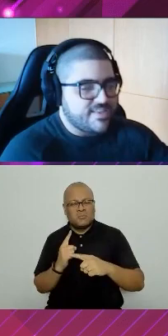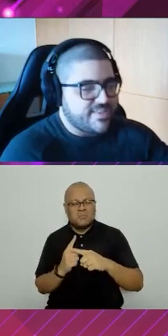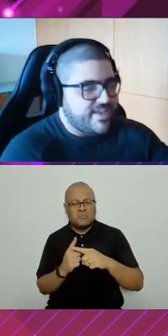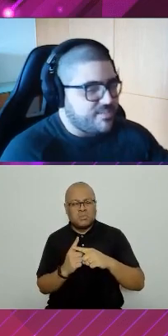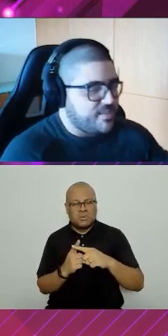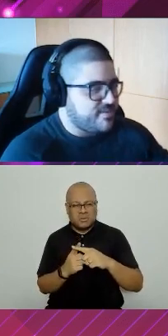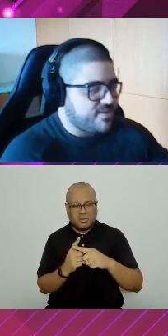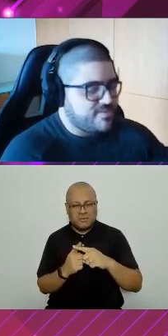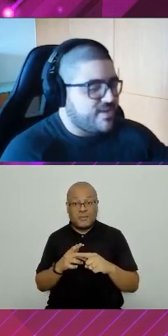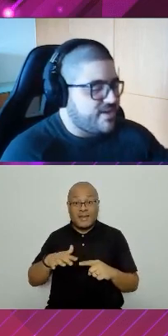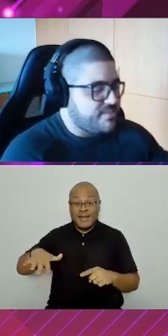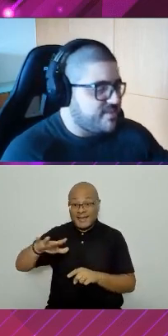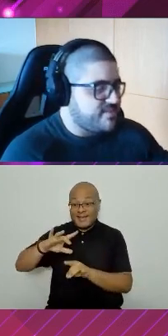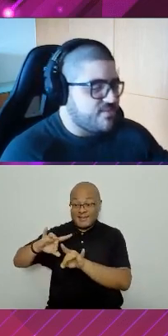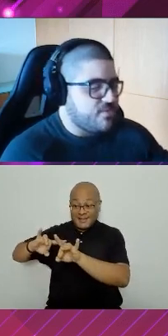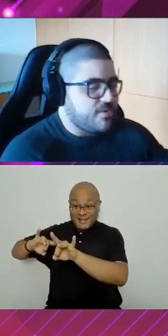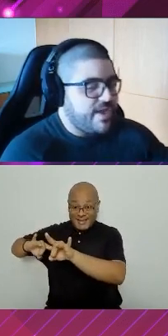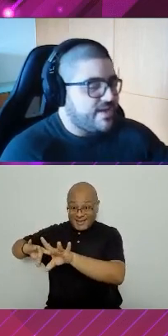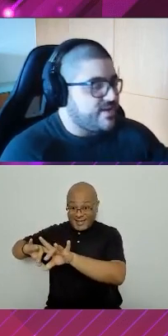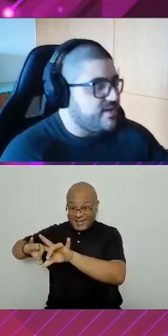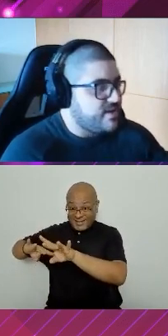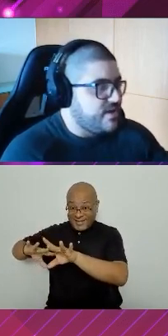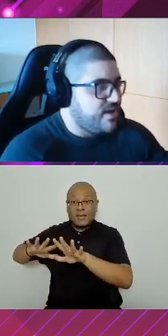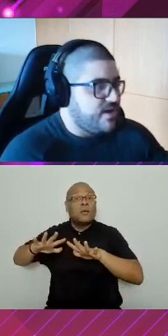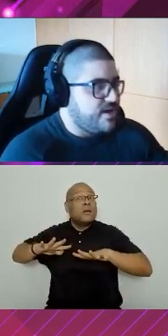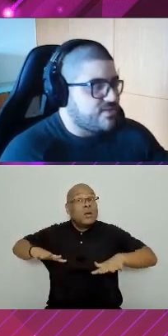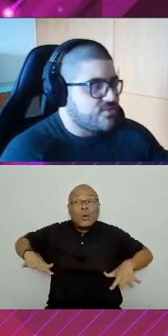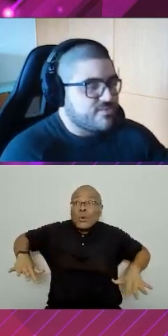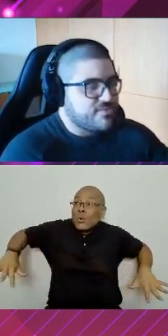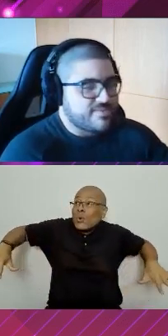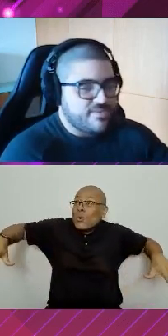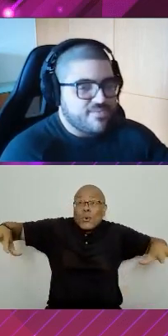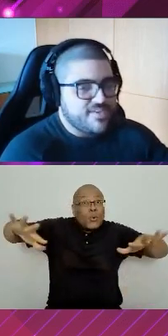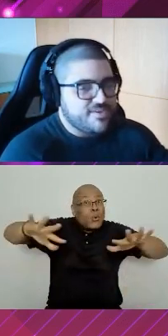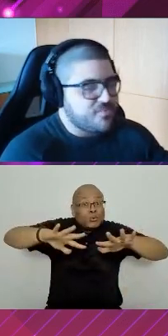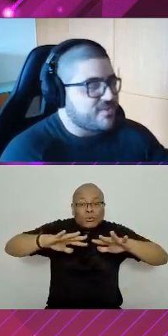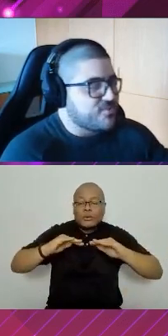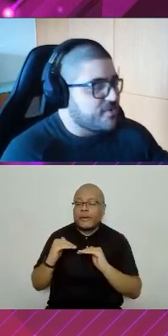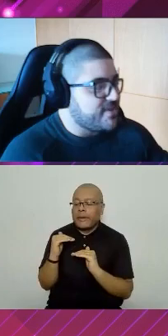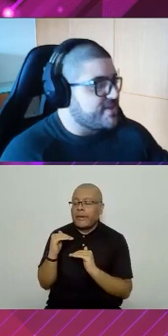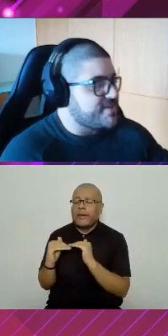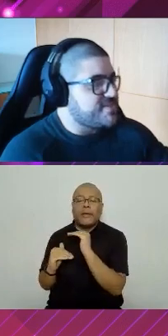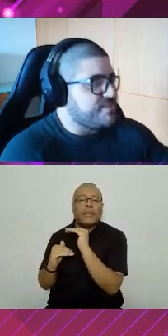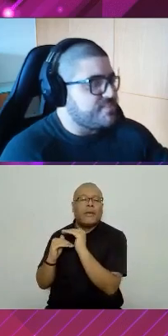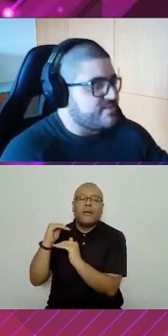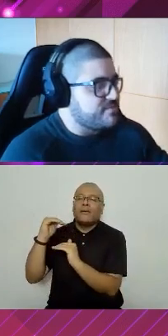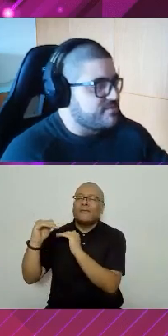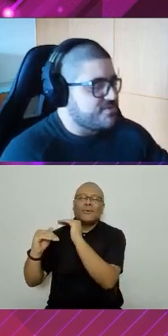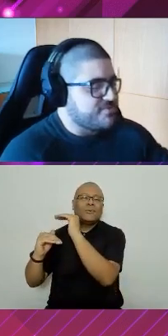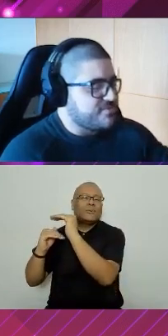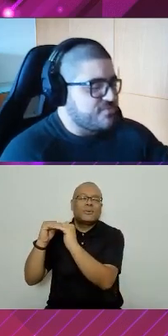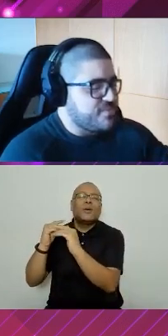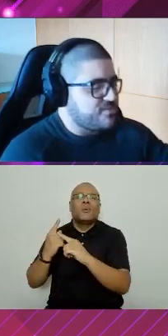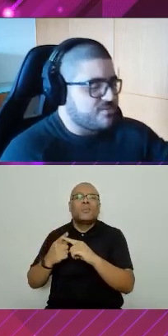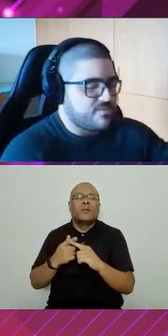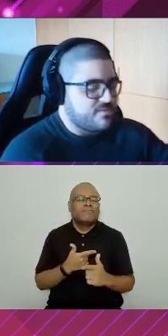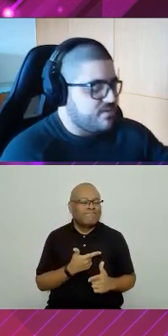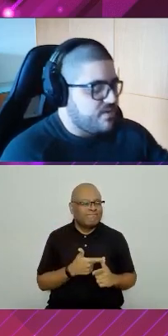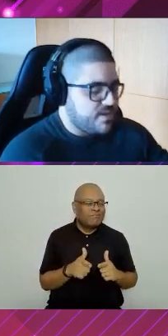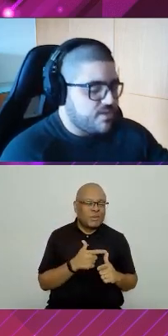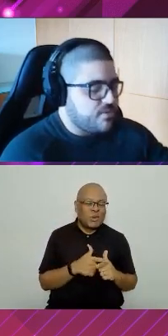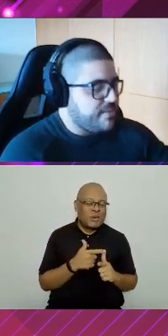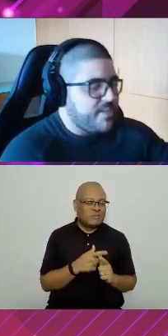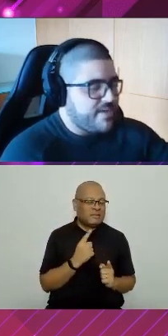só na área de tech, mas na nossa área, mas em qualquer área, toda evolução vem de alguma dor que a gente está passando, seja no desenvolvimento,